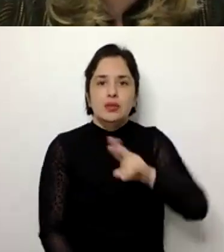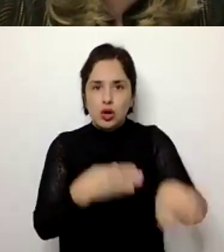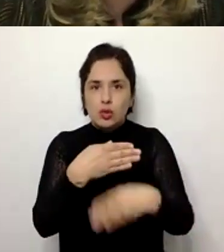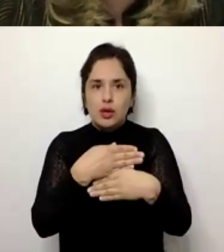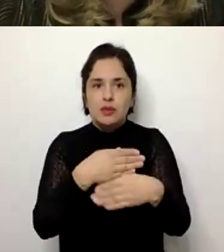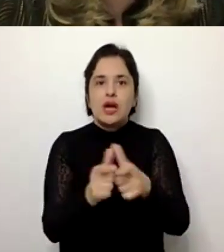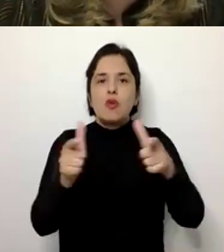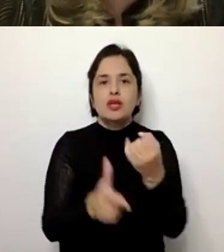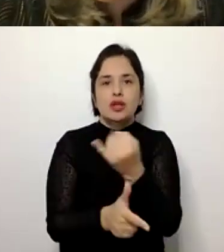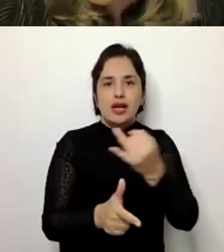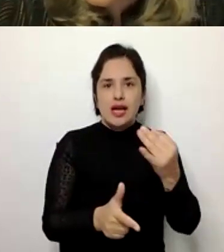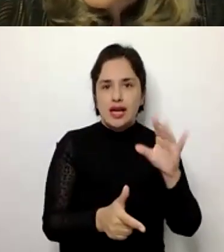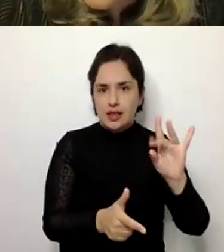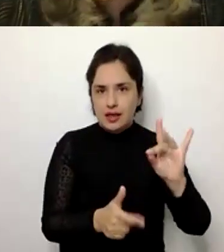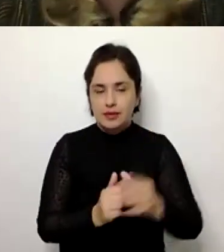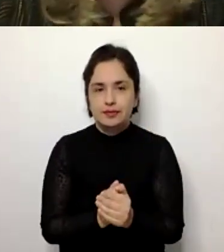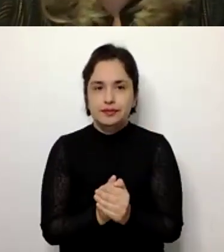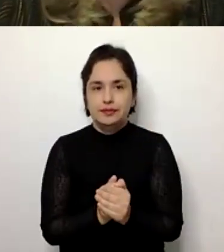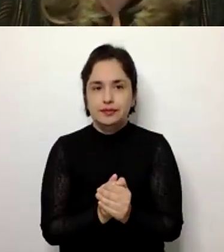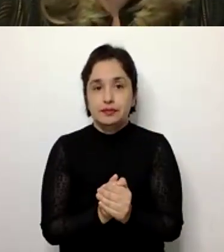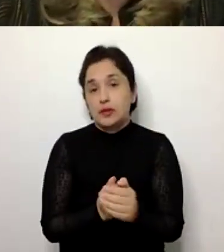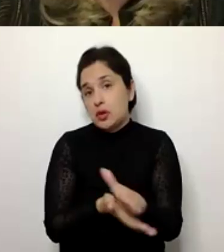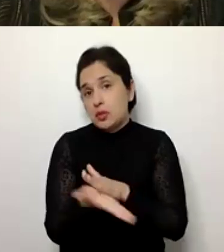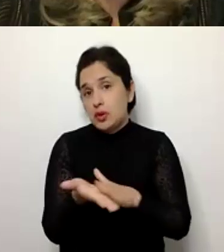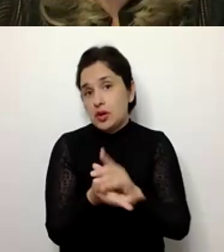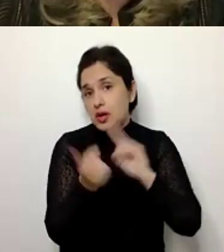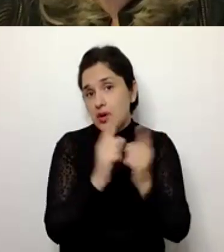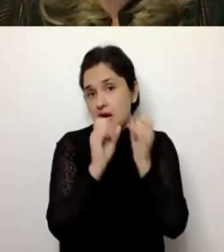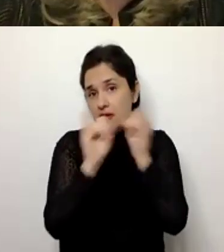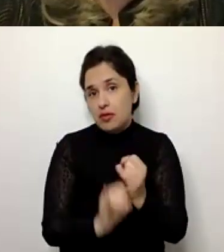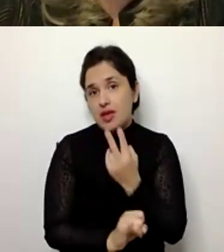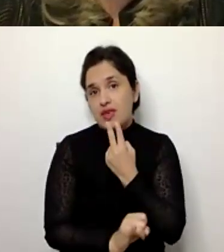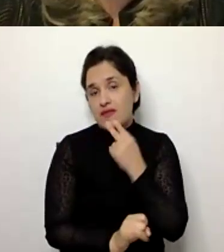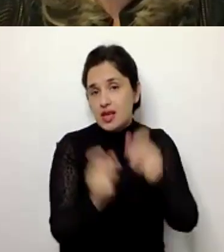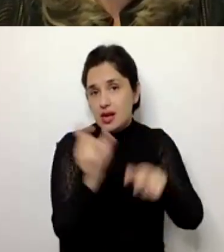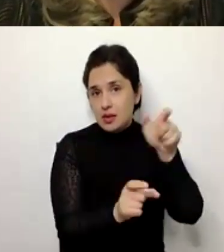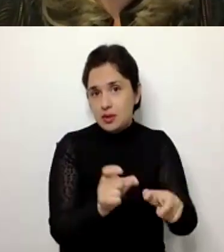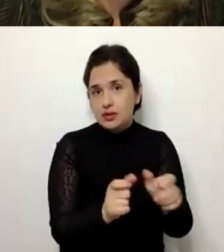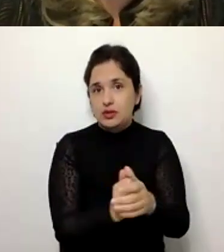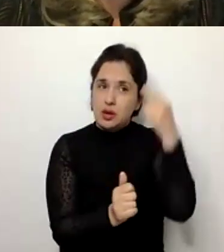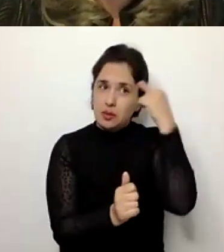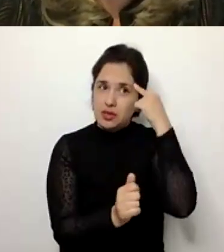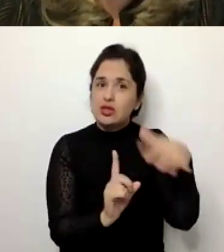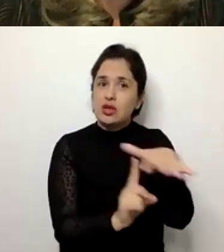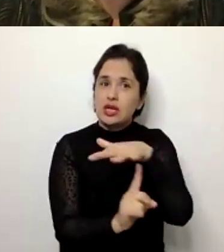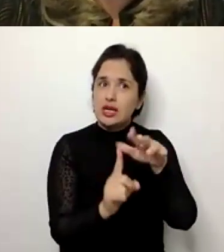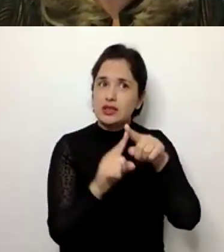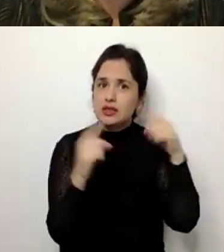aumento da edade. E a primeira está dada, justamente, nas alterações, nos modos de vida das pessoas, um pouco, trazendo em conta aí que as condições